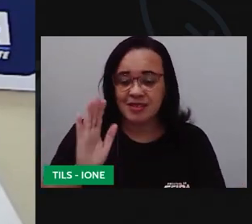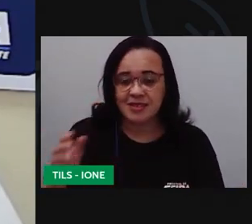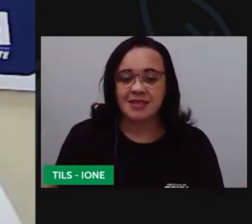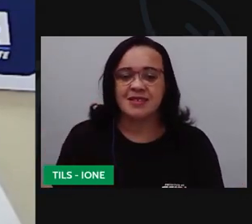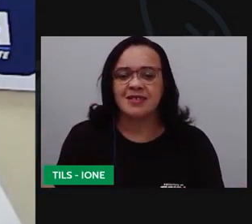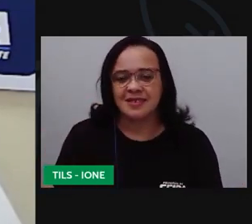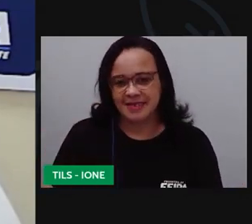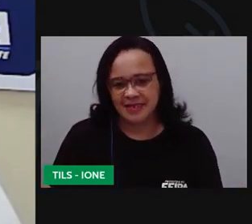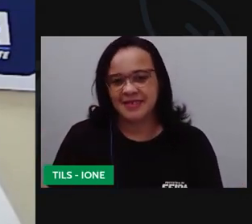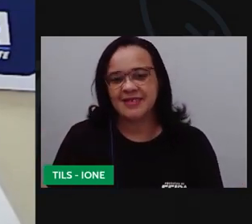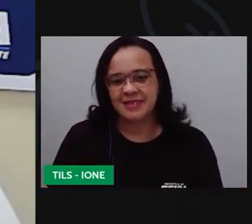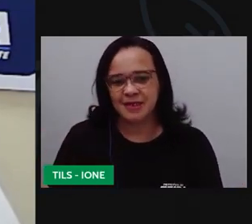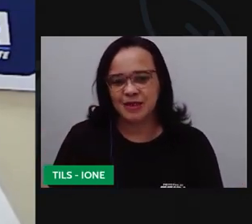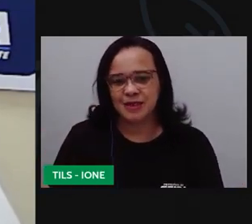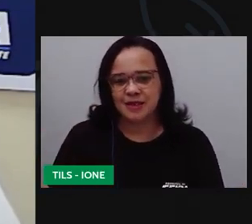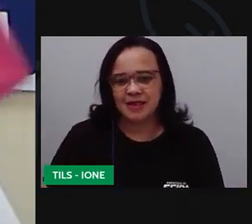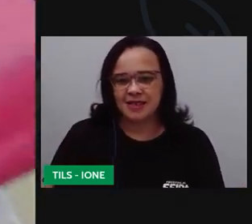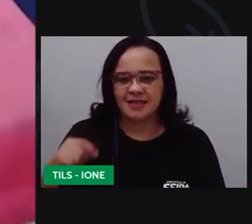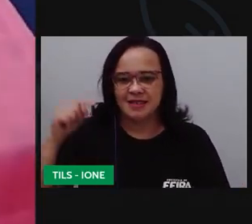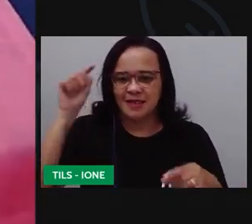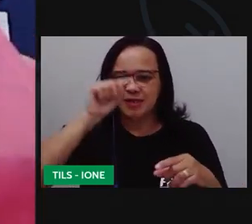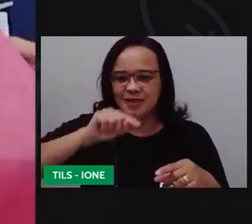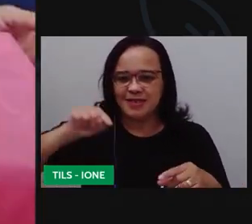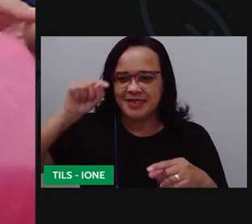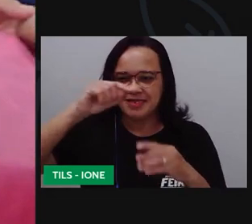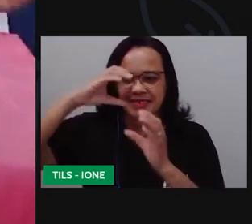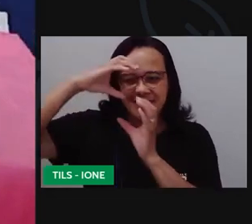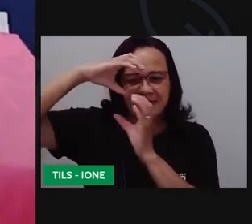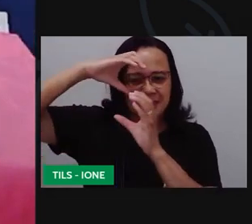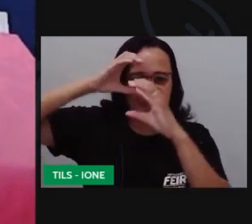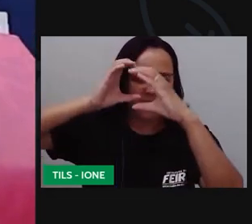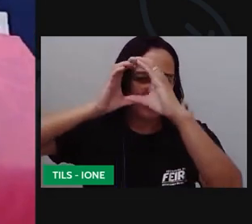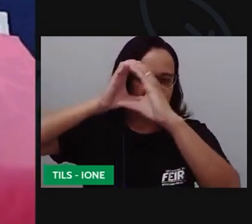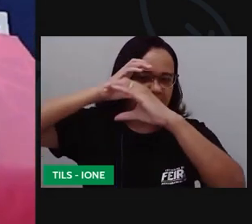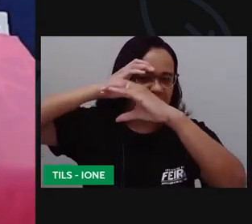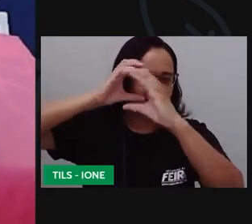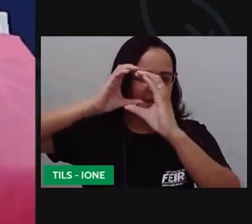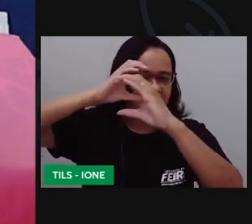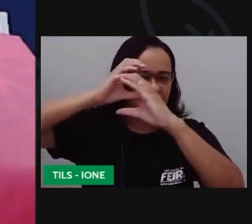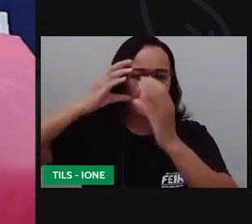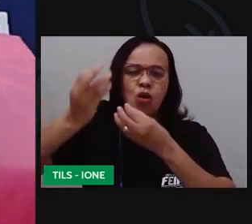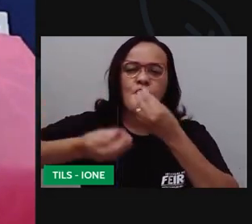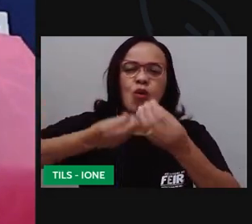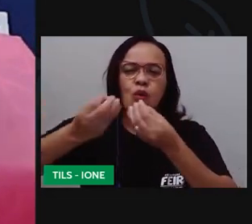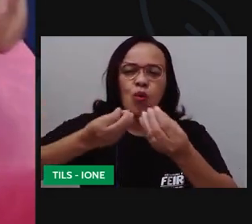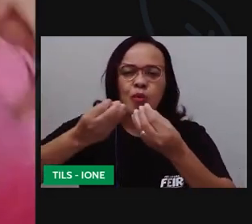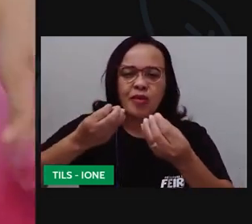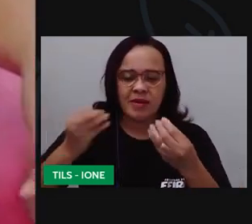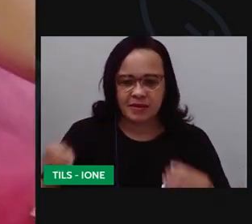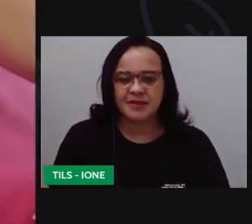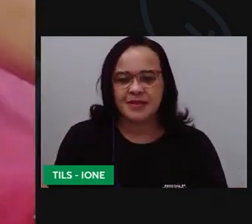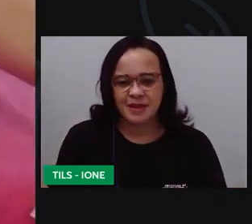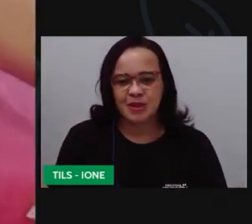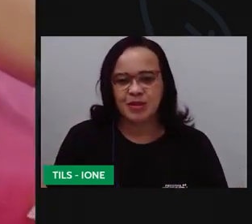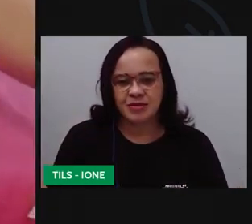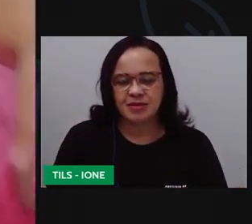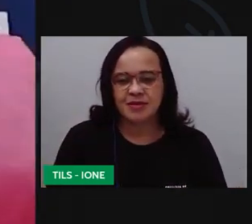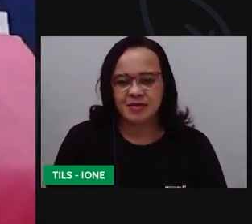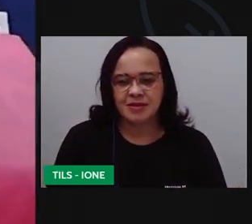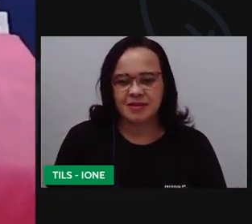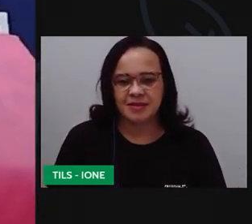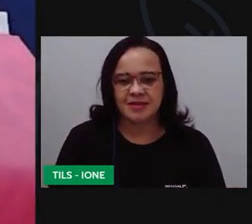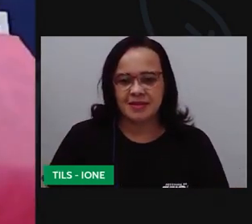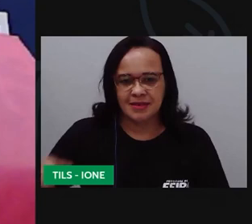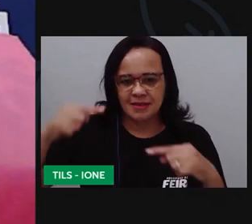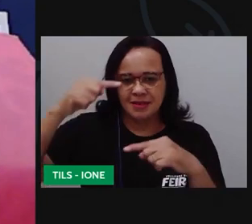a minha lente olha pra fazer deixar aqui reservada pra fazer a minha lente obviamente eu não vou né? é desse tamanho?